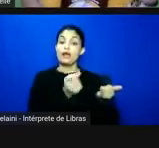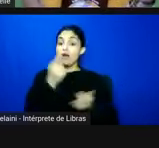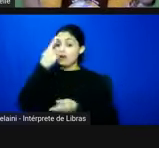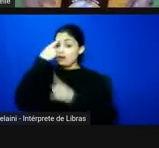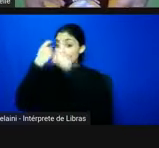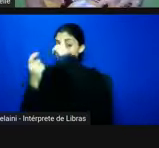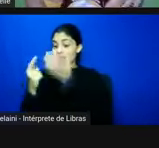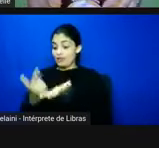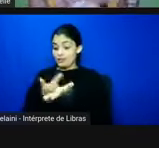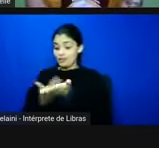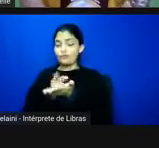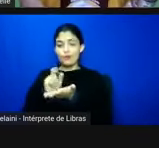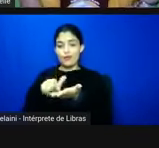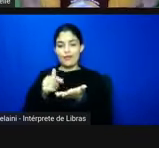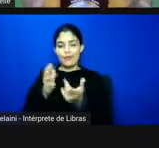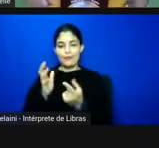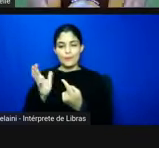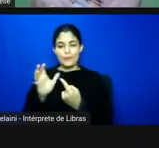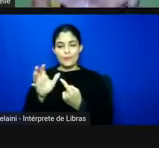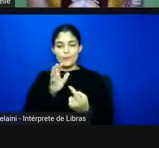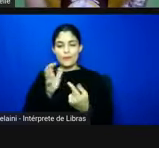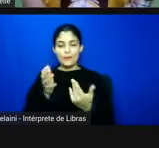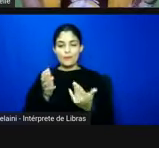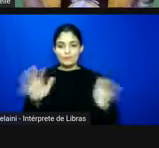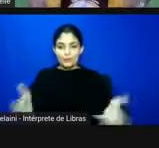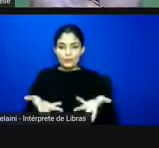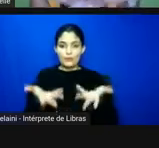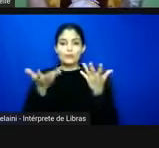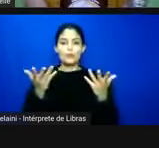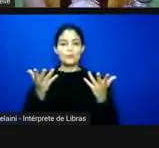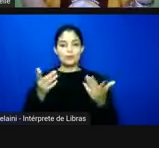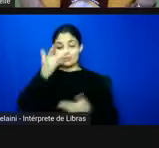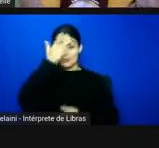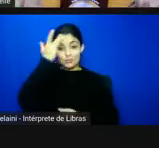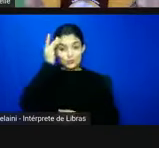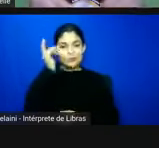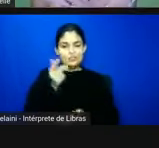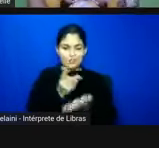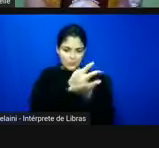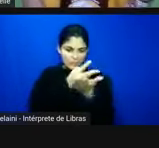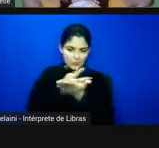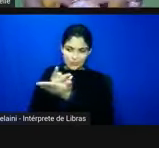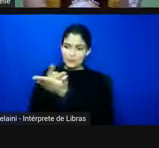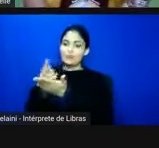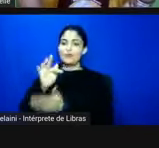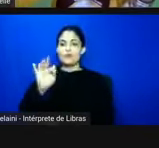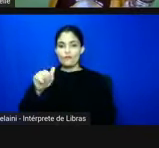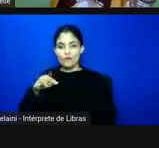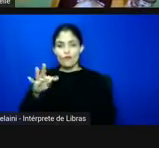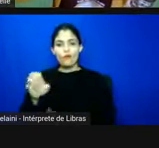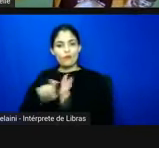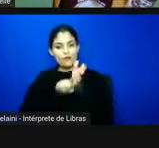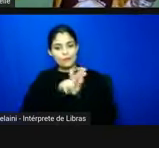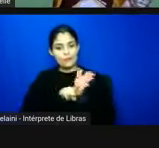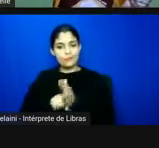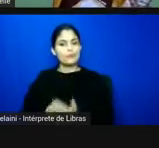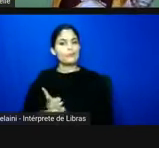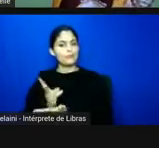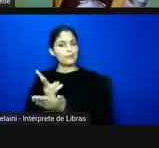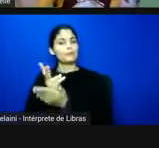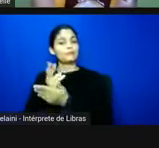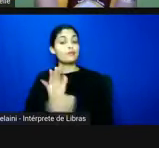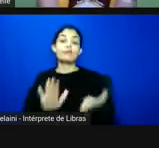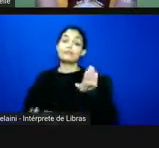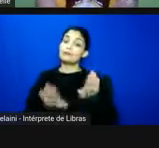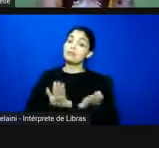possibilidade de outras pesquisas de outras buscas de encontrar outras fontes e quem sabe sair uma versão né